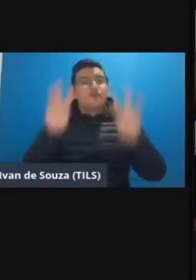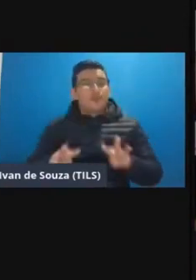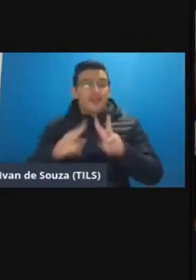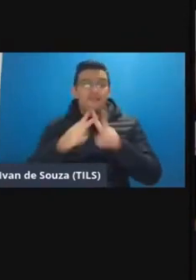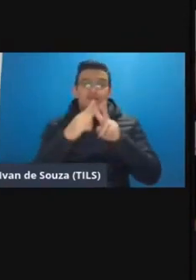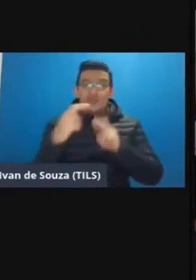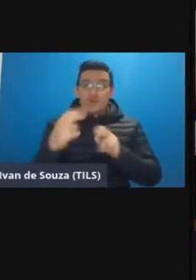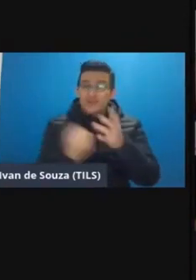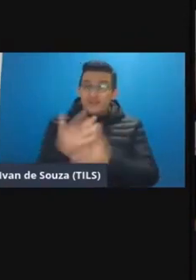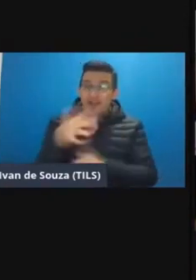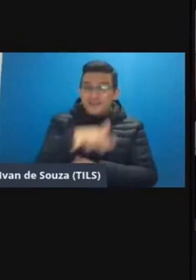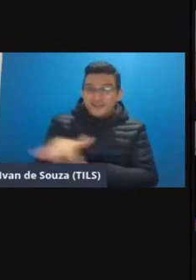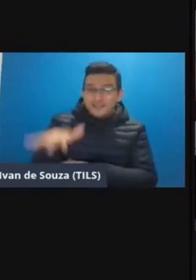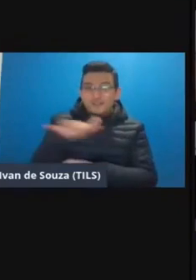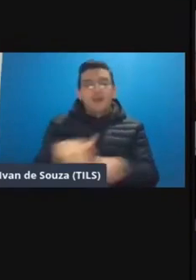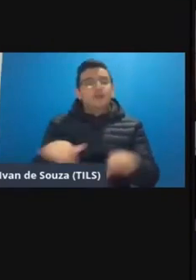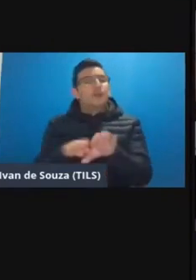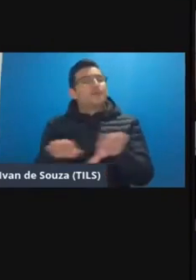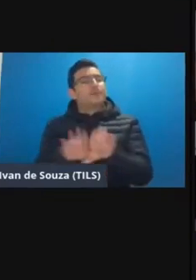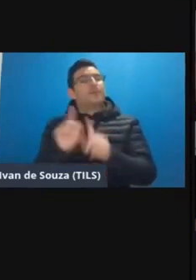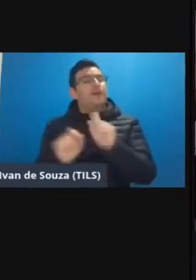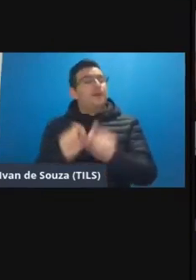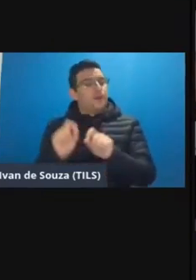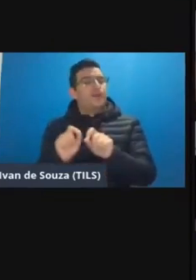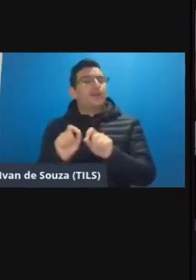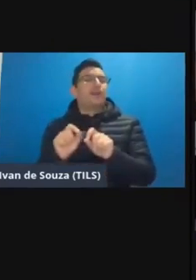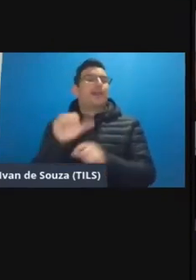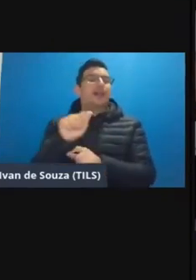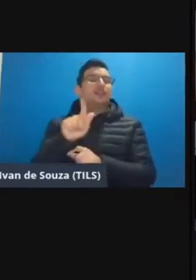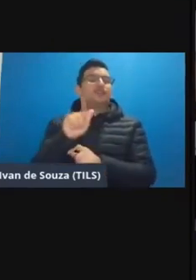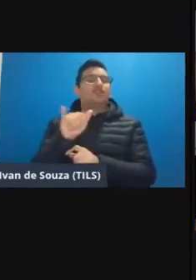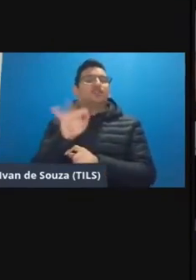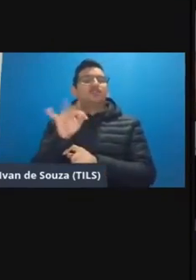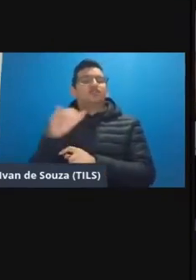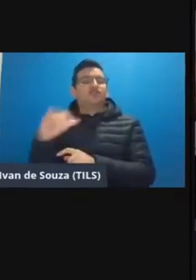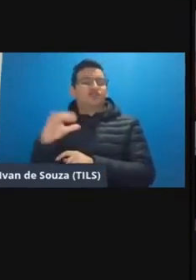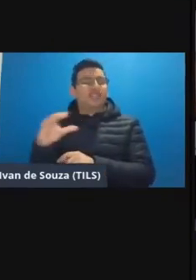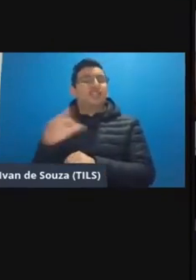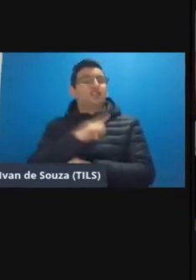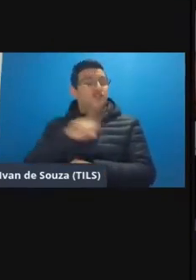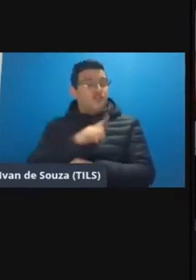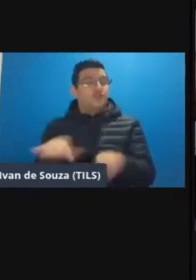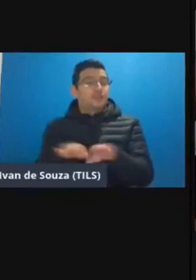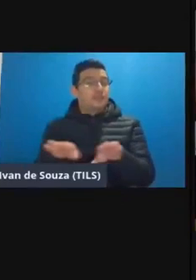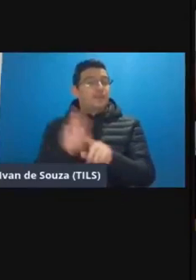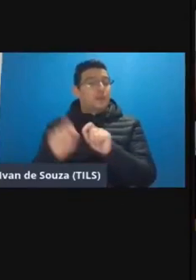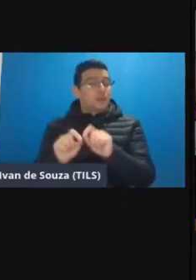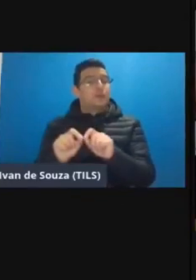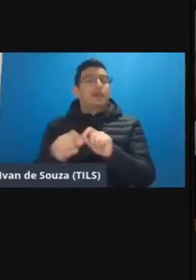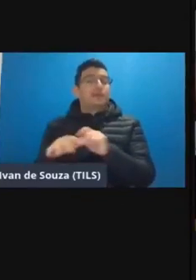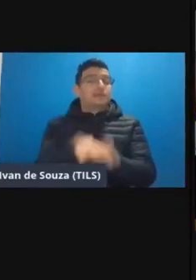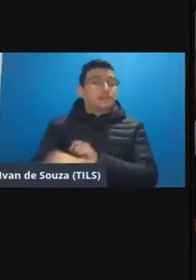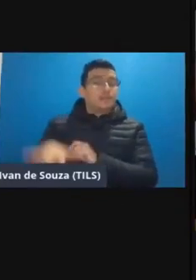criar esse espaço e também né ali pela agiti que nós tivemos então é esse espaço